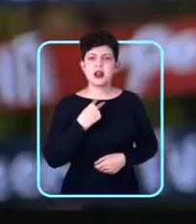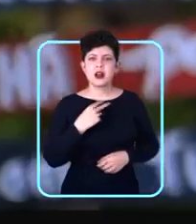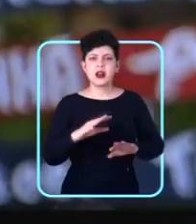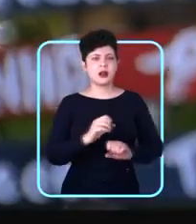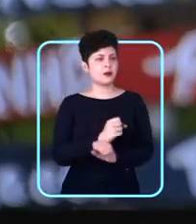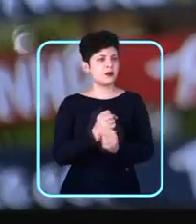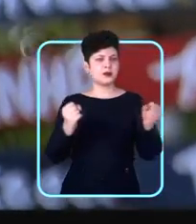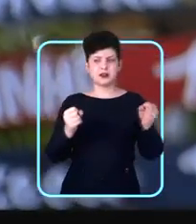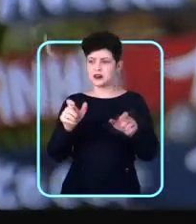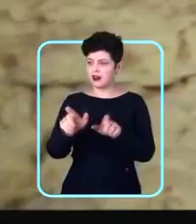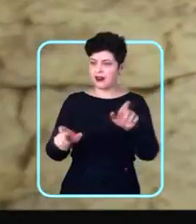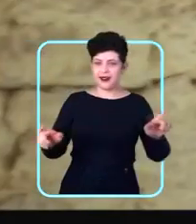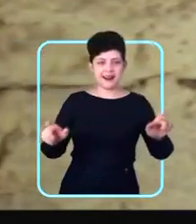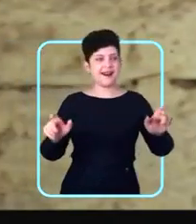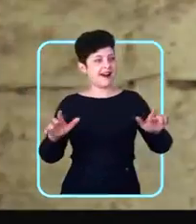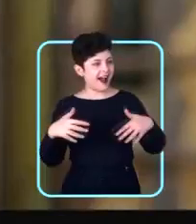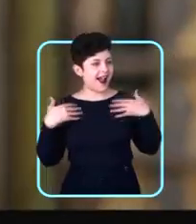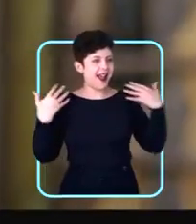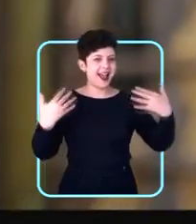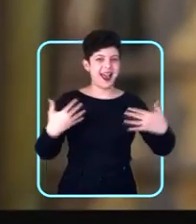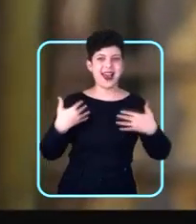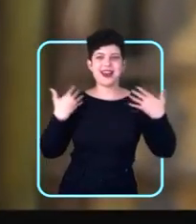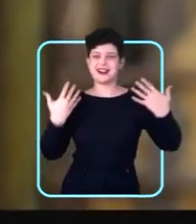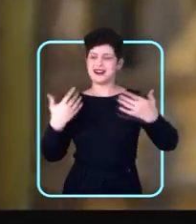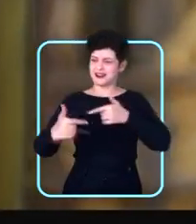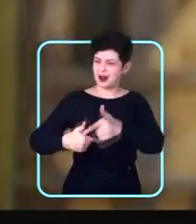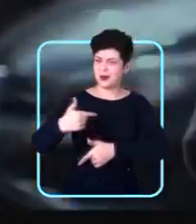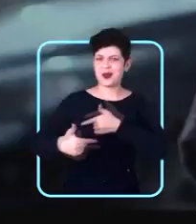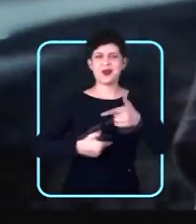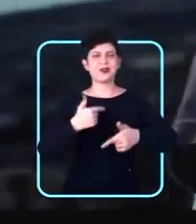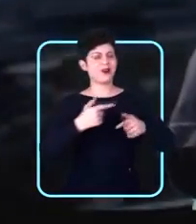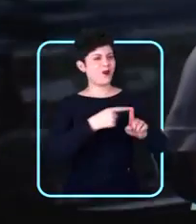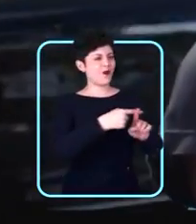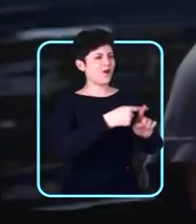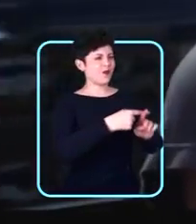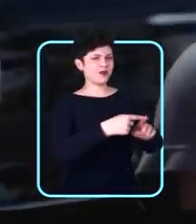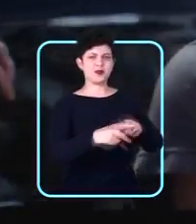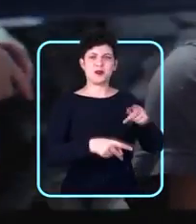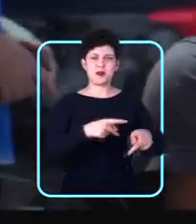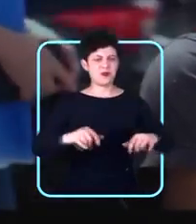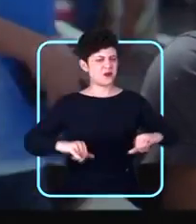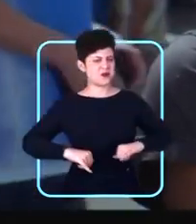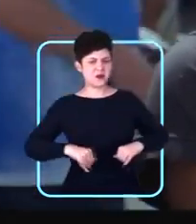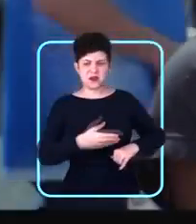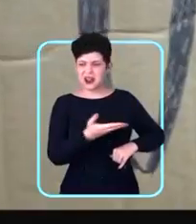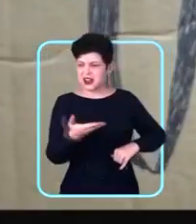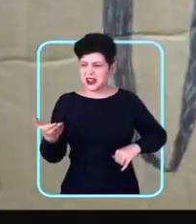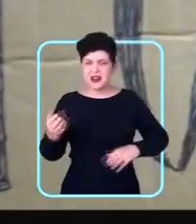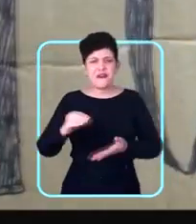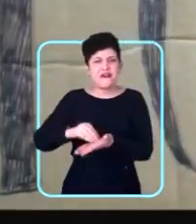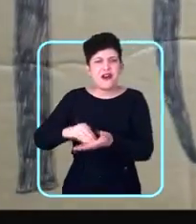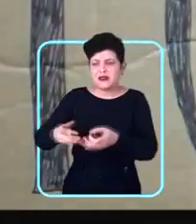ver um povo tão alegre, trabalhador e otimista como o povo brasileiro sofrendo tanto, porque faltam as coisas mais